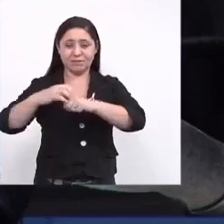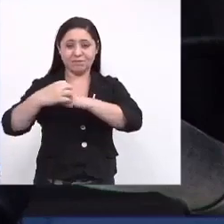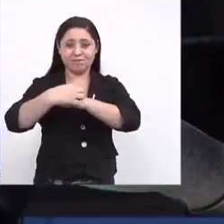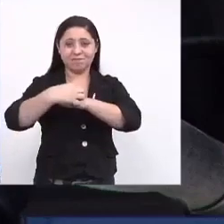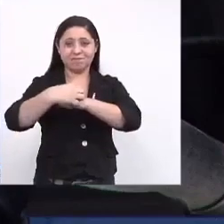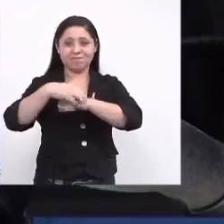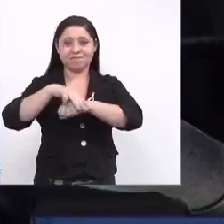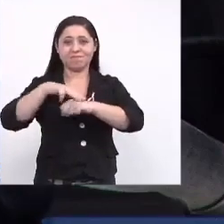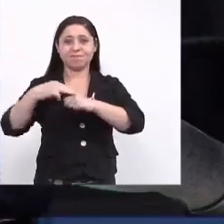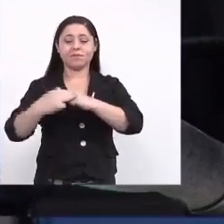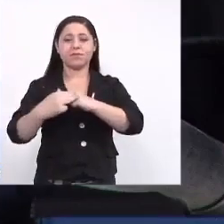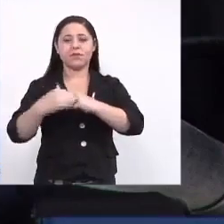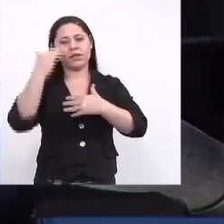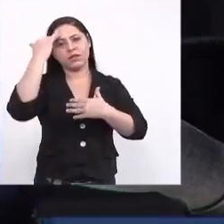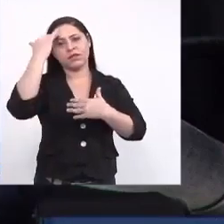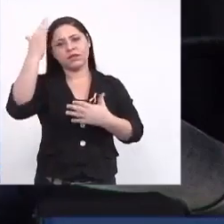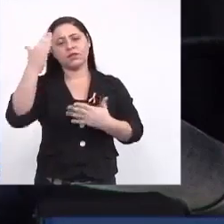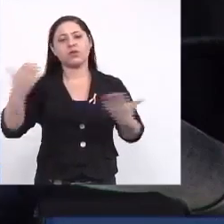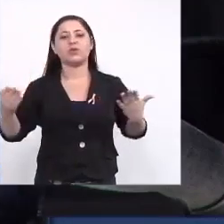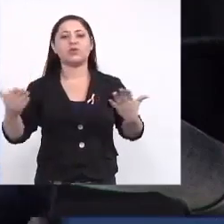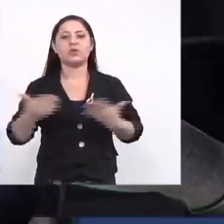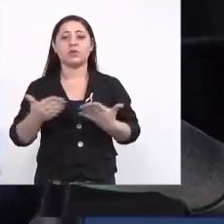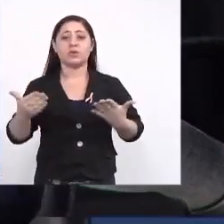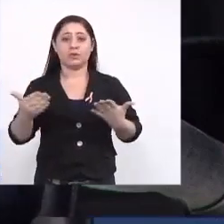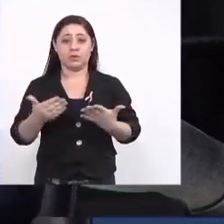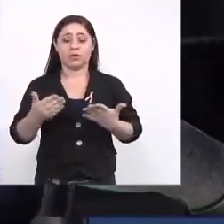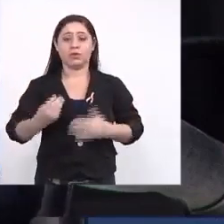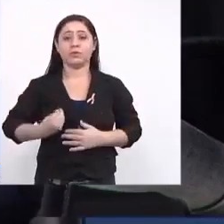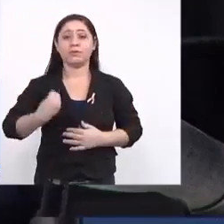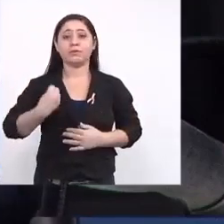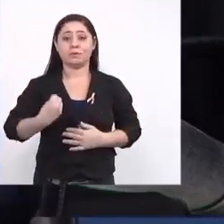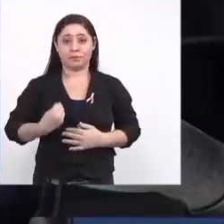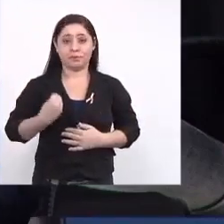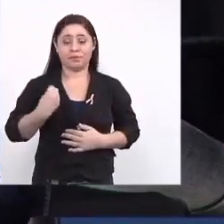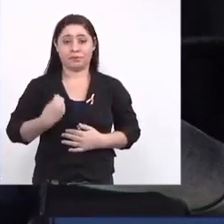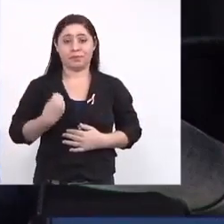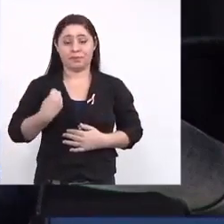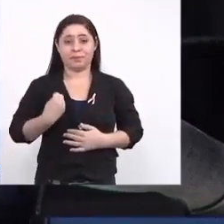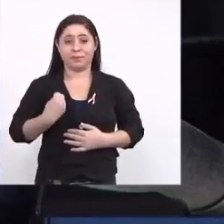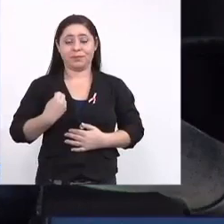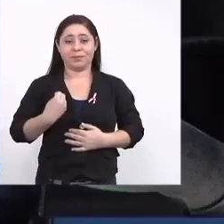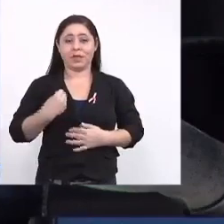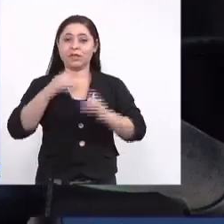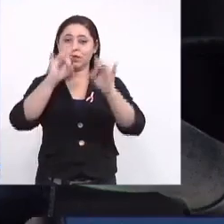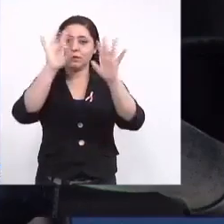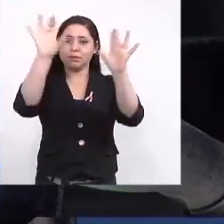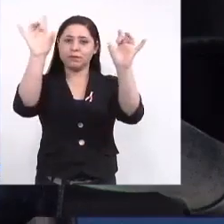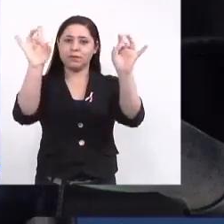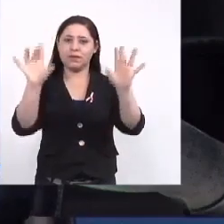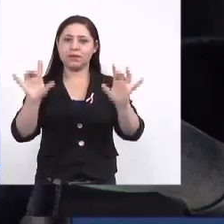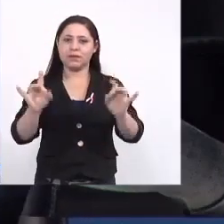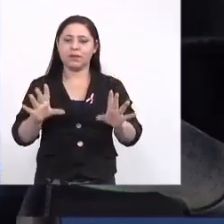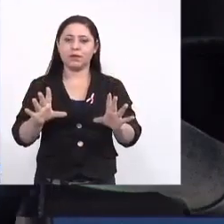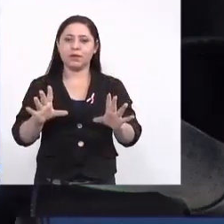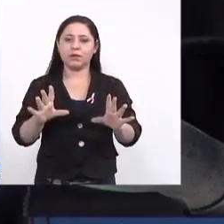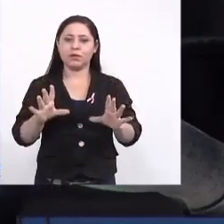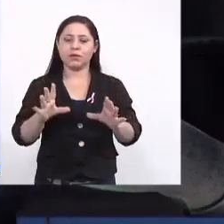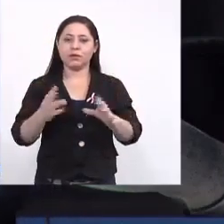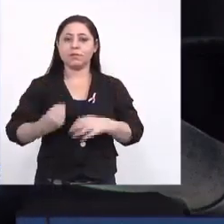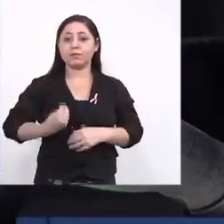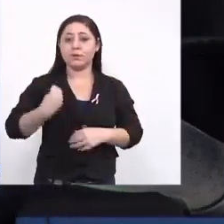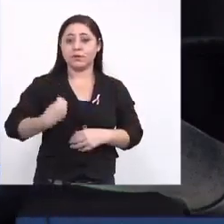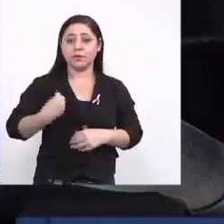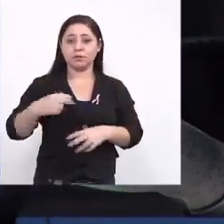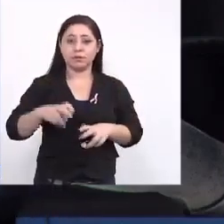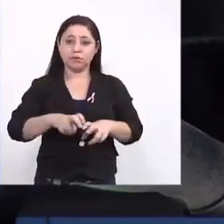Quero agradecer aqui aos participantes, em especial que compõem aqui